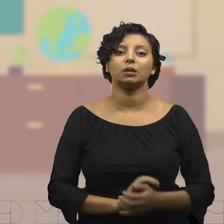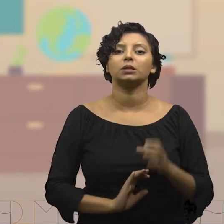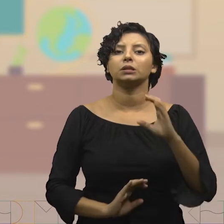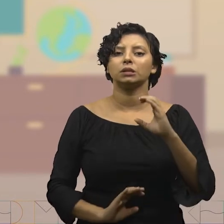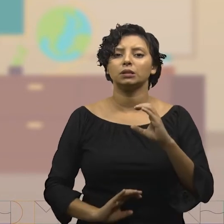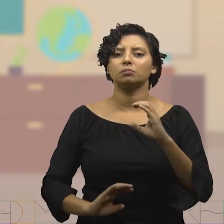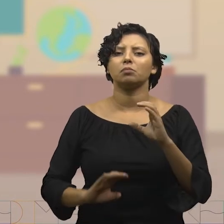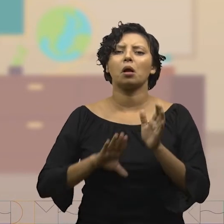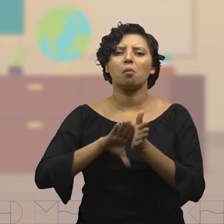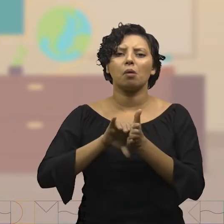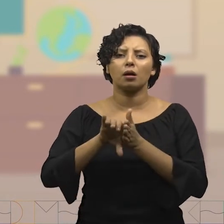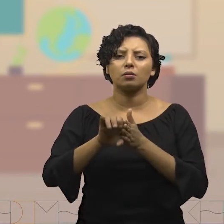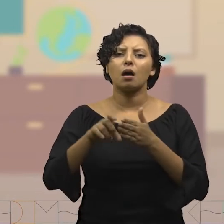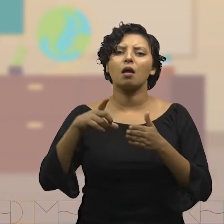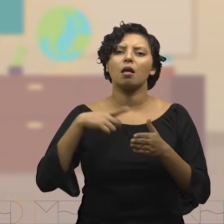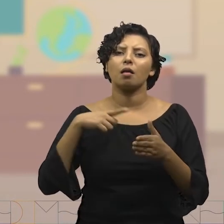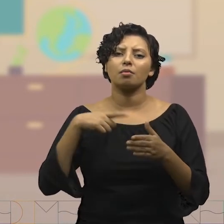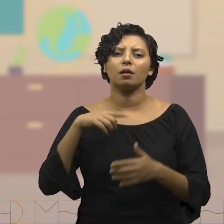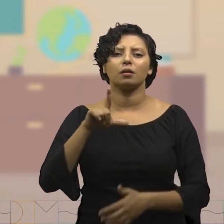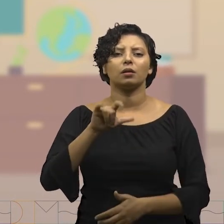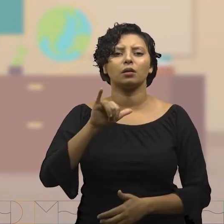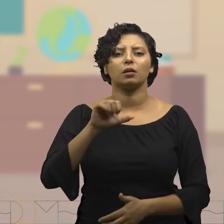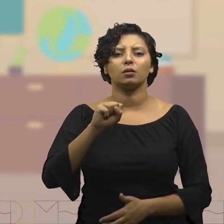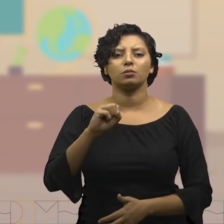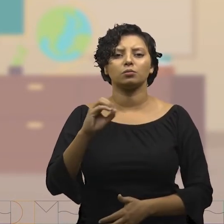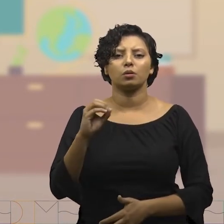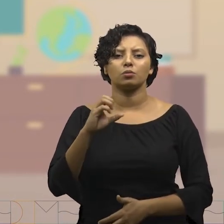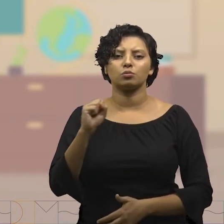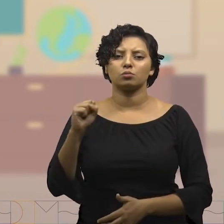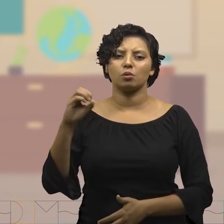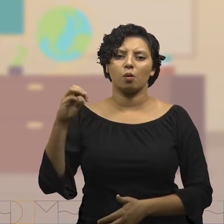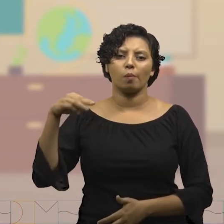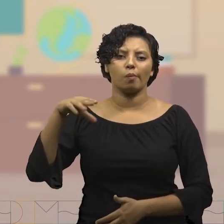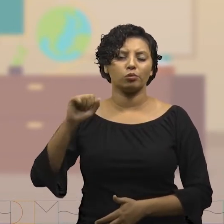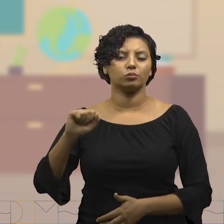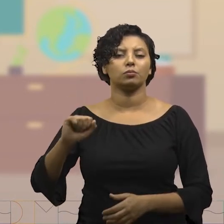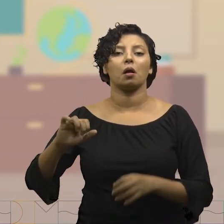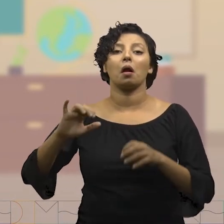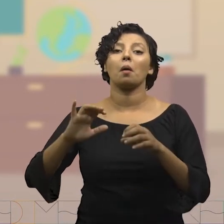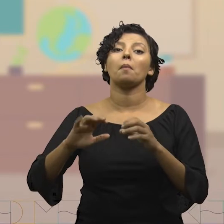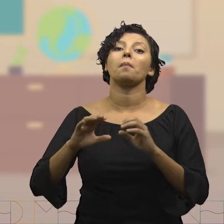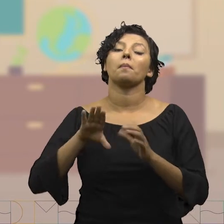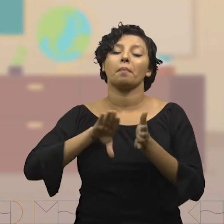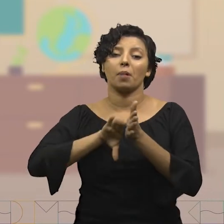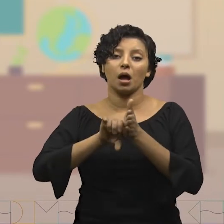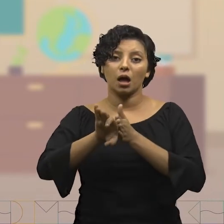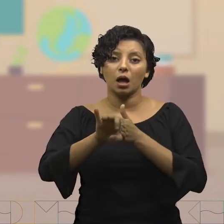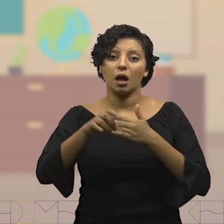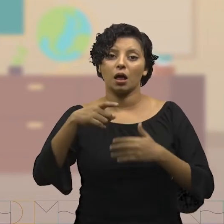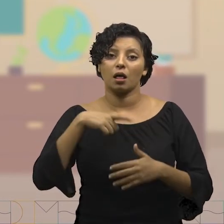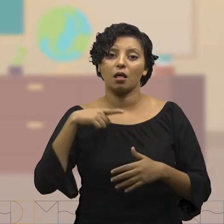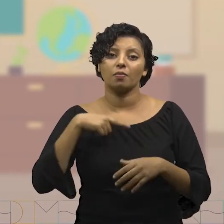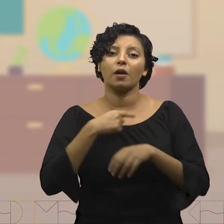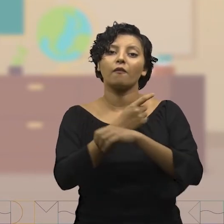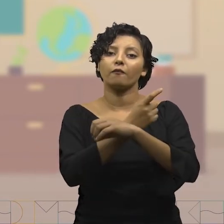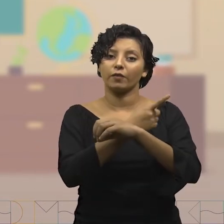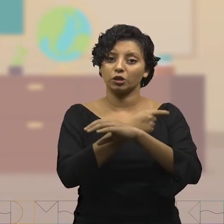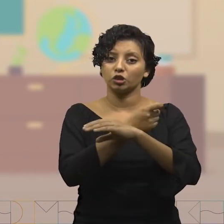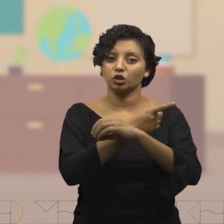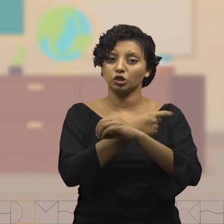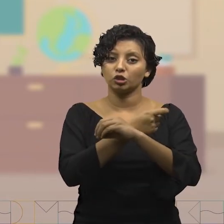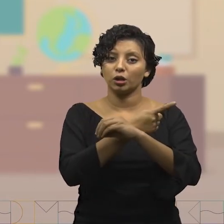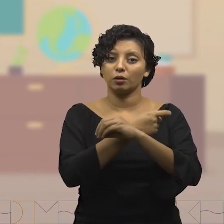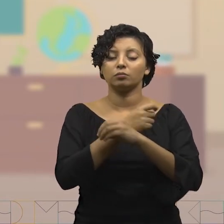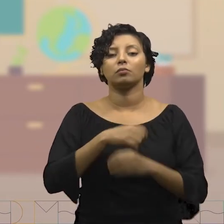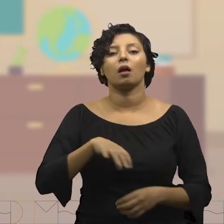nas bactérias estão presentes os lisossomos. Em D, as bactérias podem apresentar flagelos. Em